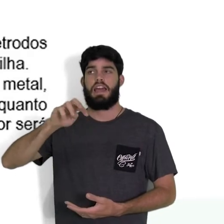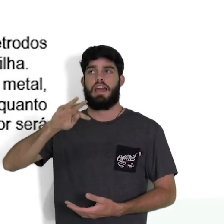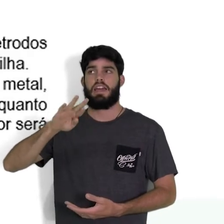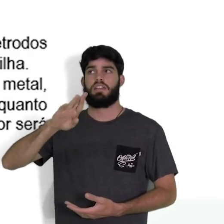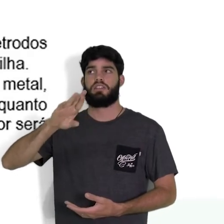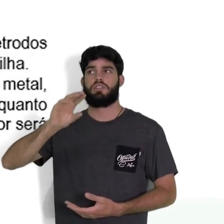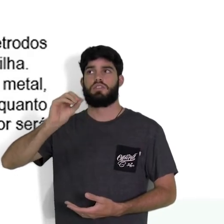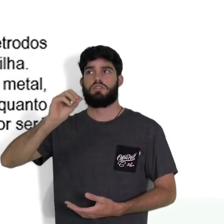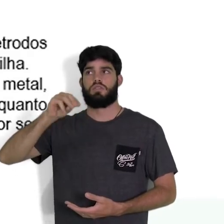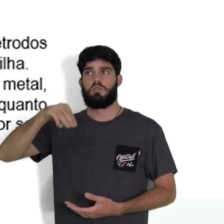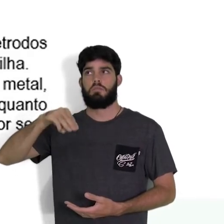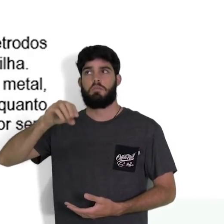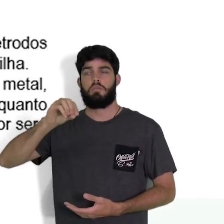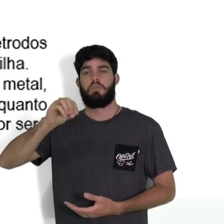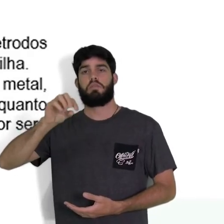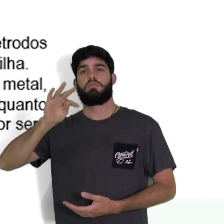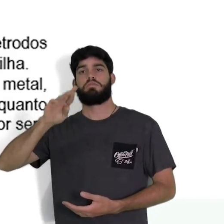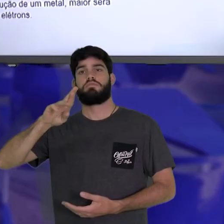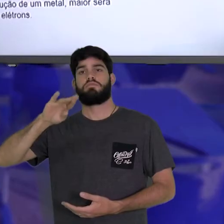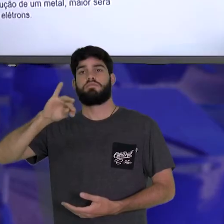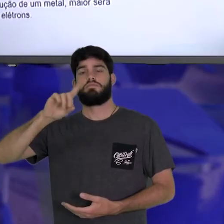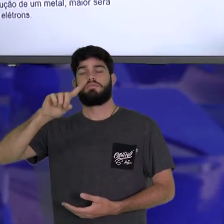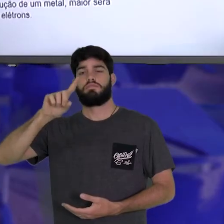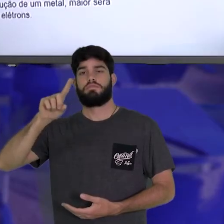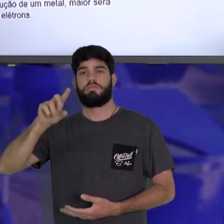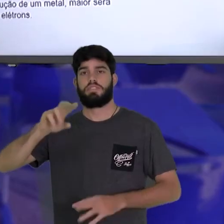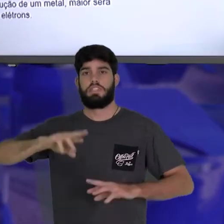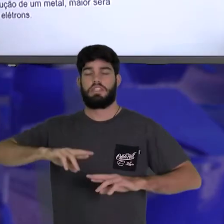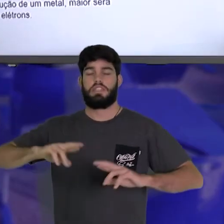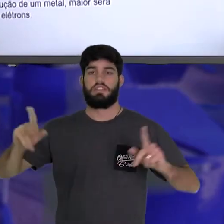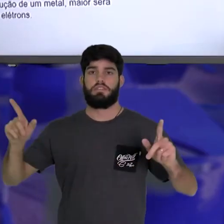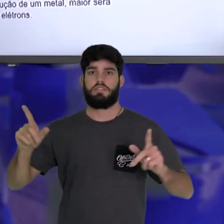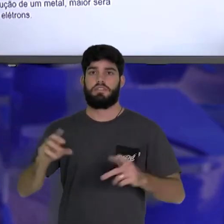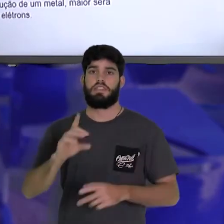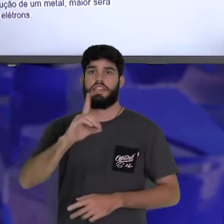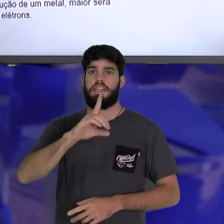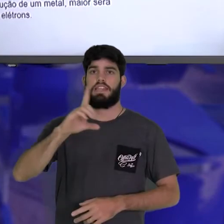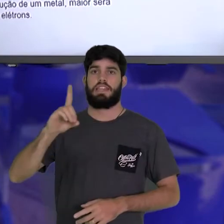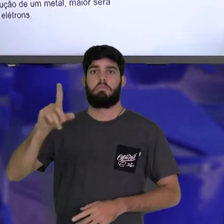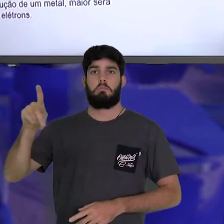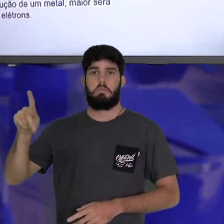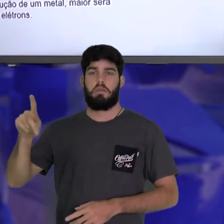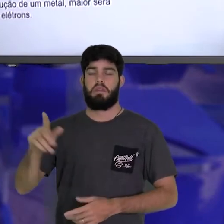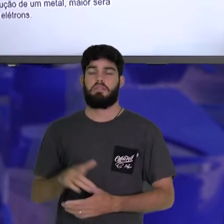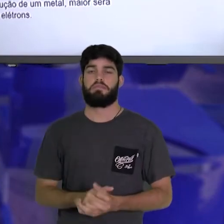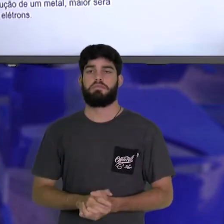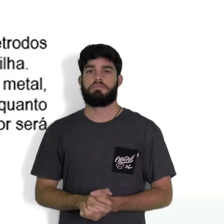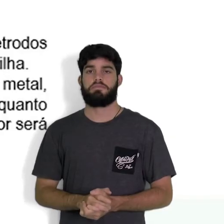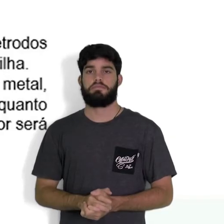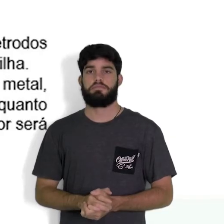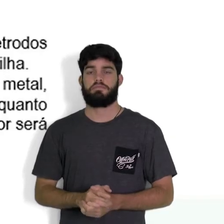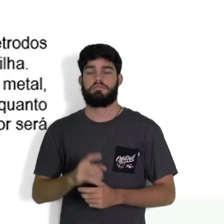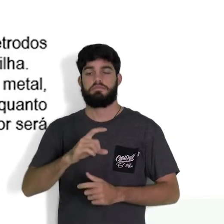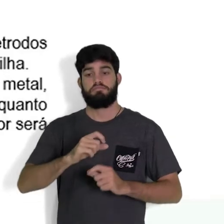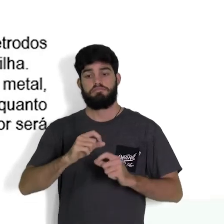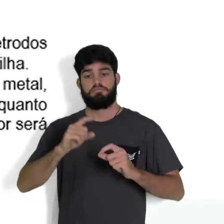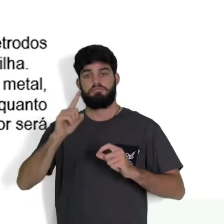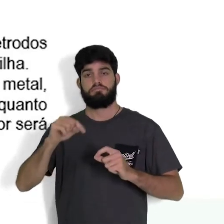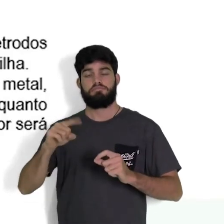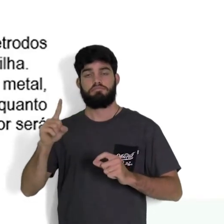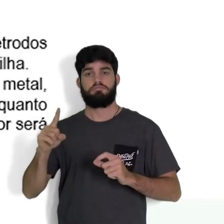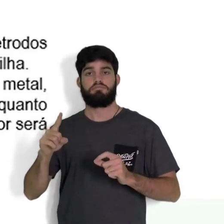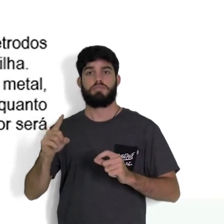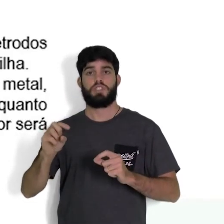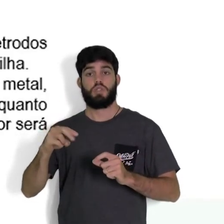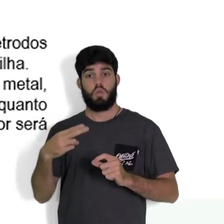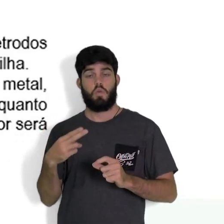a força eletromotriz ou diferença de potencial DDP, a intensidade da corrente elétrica ou a